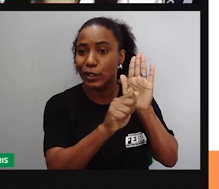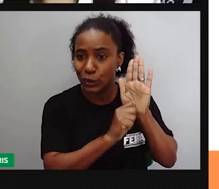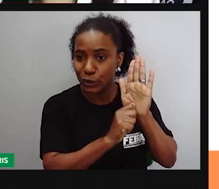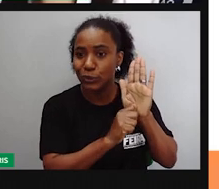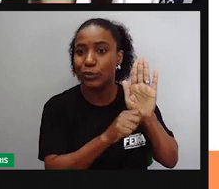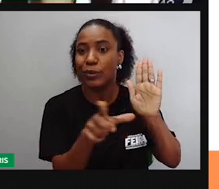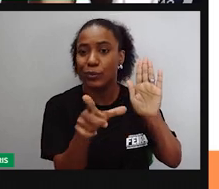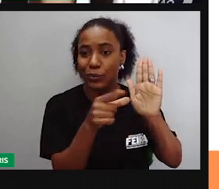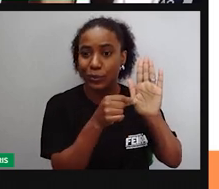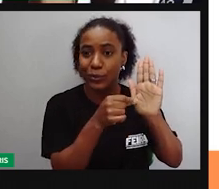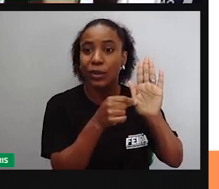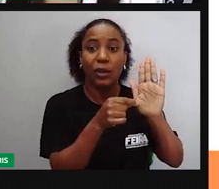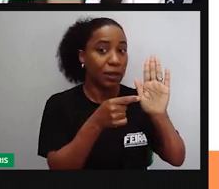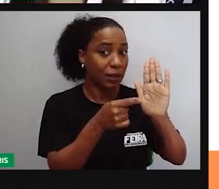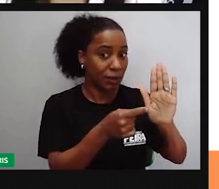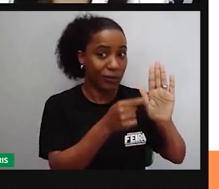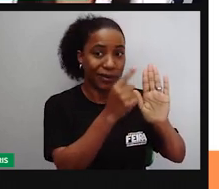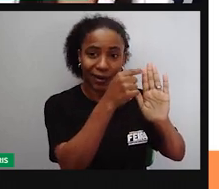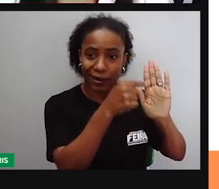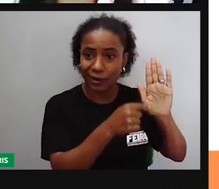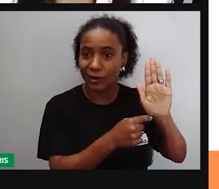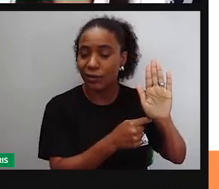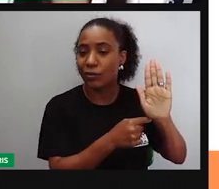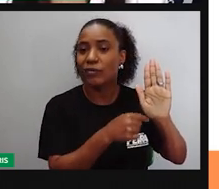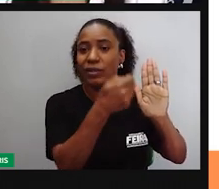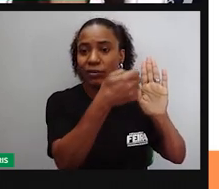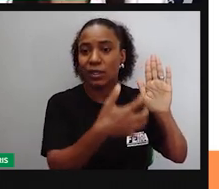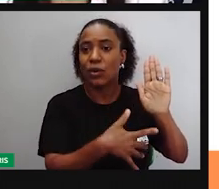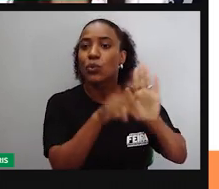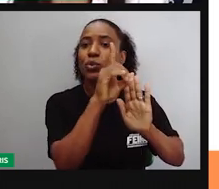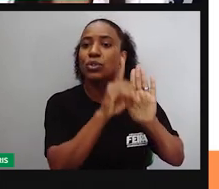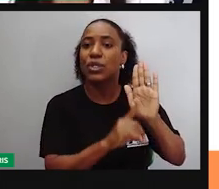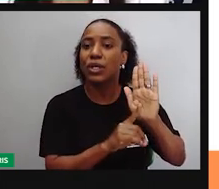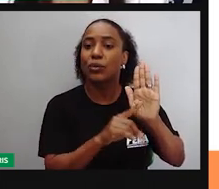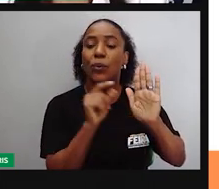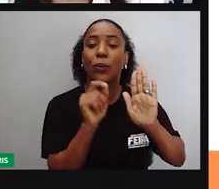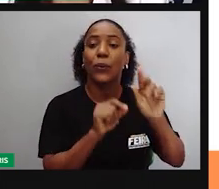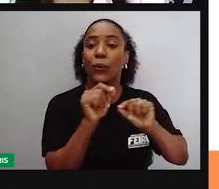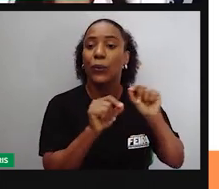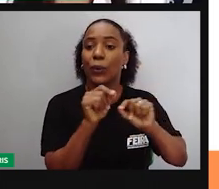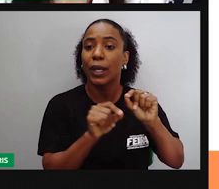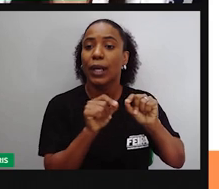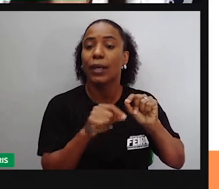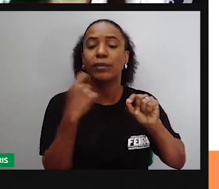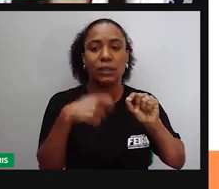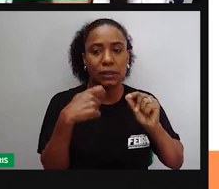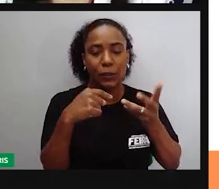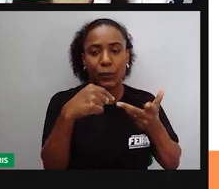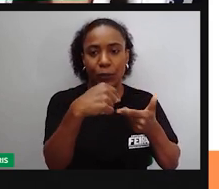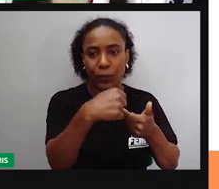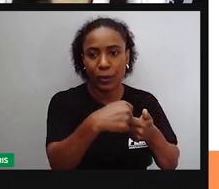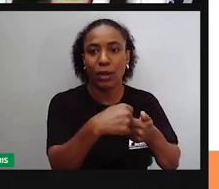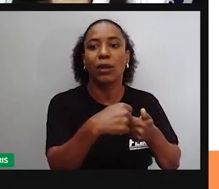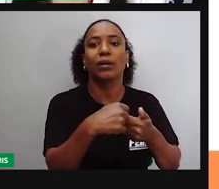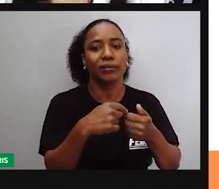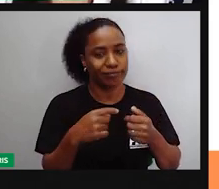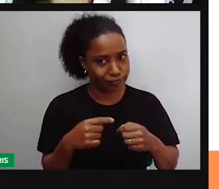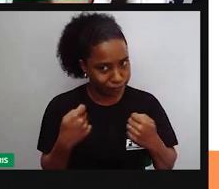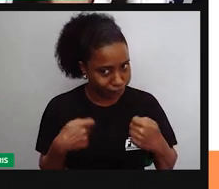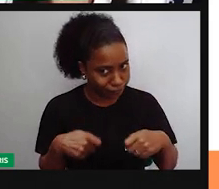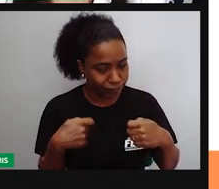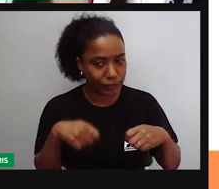vão determinar os direitos e que também vão determinar os deveres de uma associação. E para que ela seja